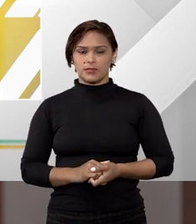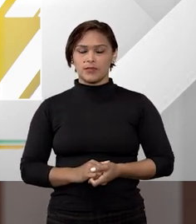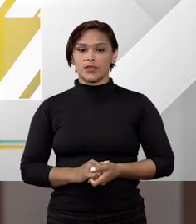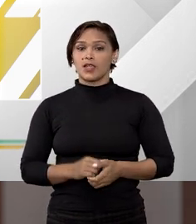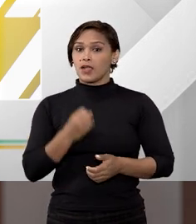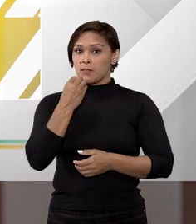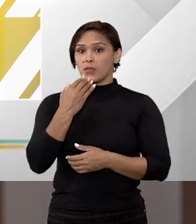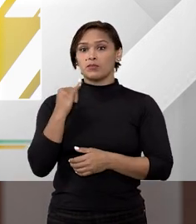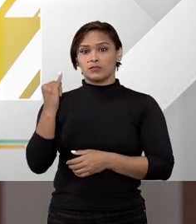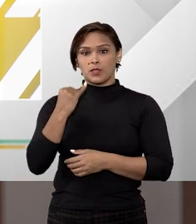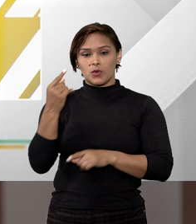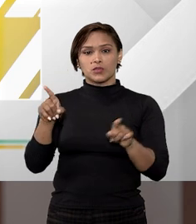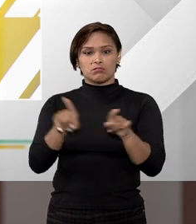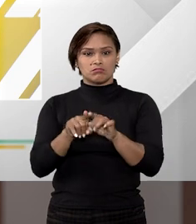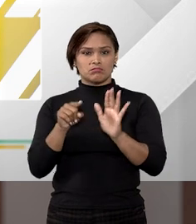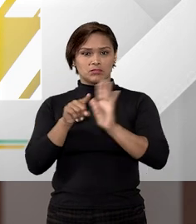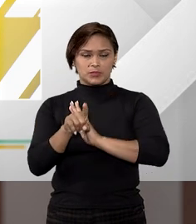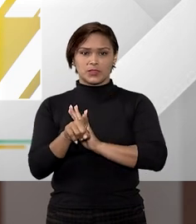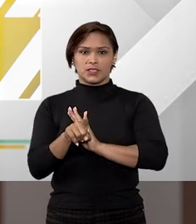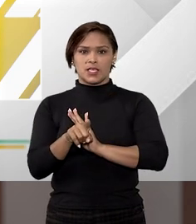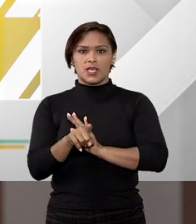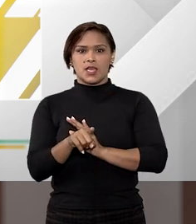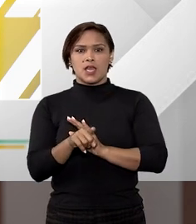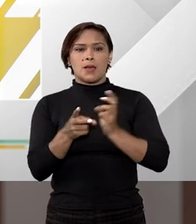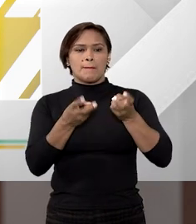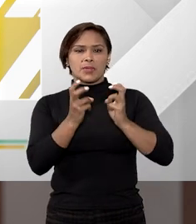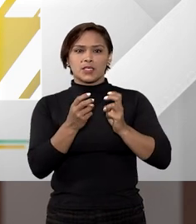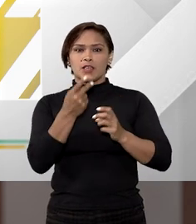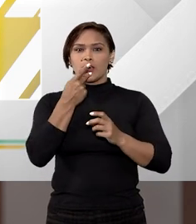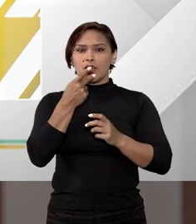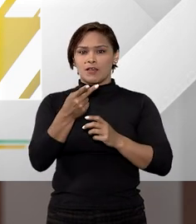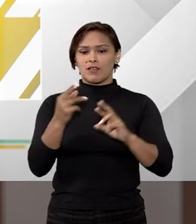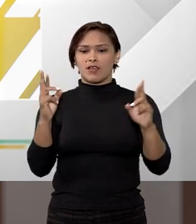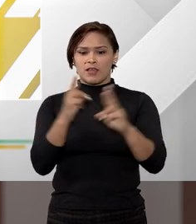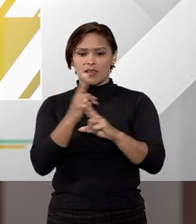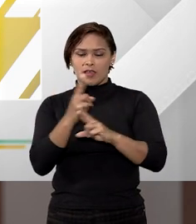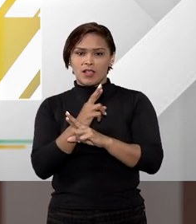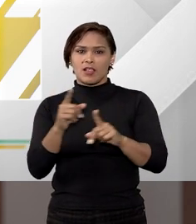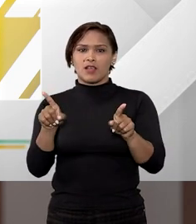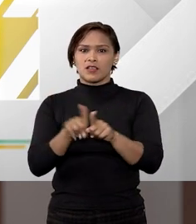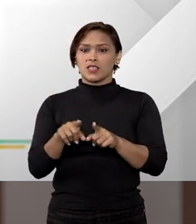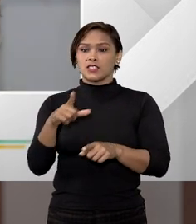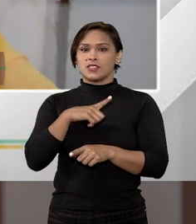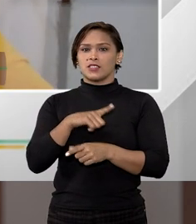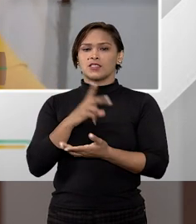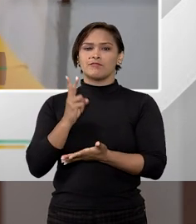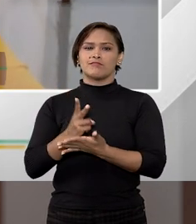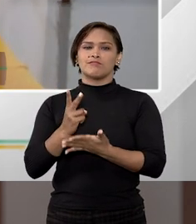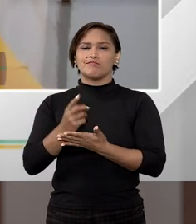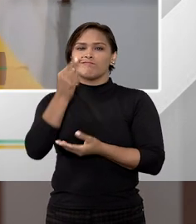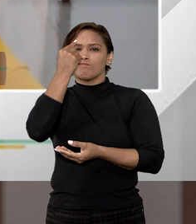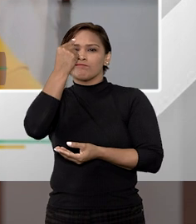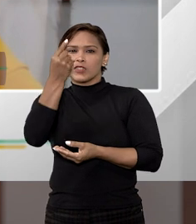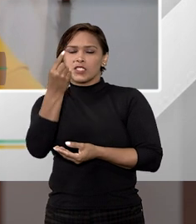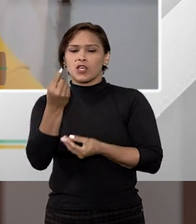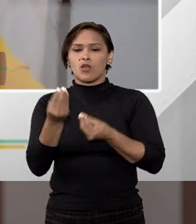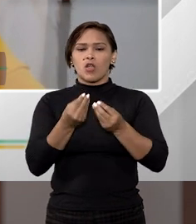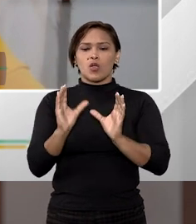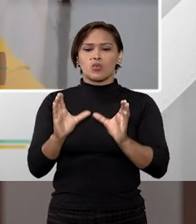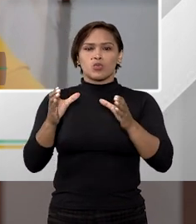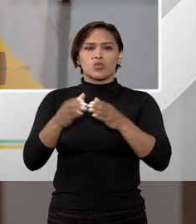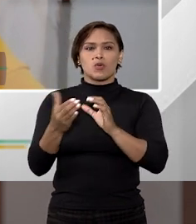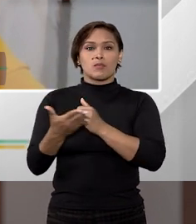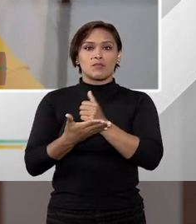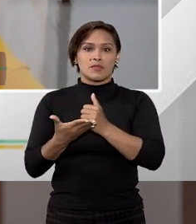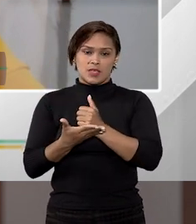Tiago, importante também essa pergunta. Veja só, quando a gente fala com relação ao bem de família, nós sempre temos que pensar qual é o núcleo